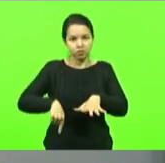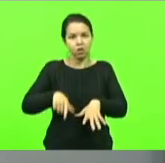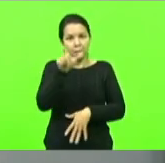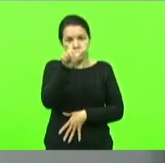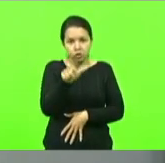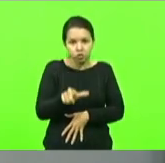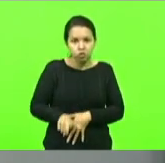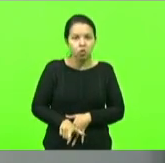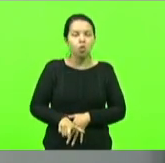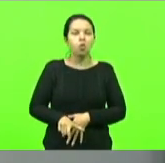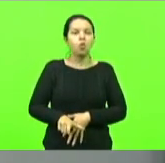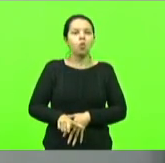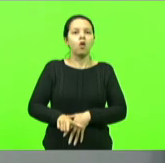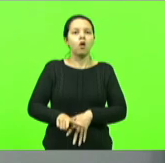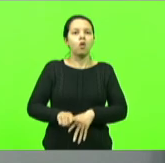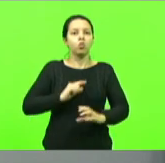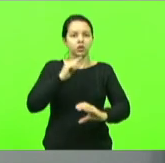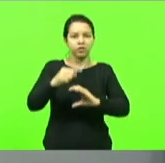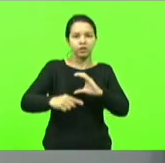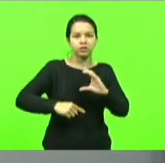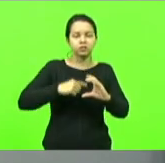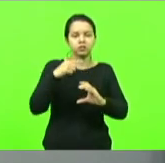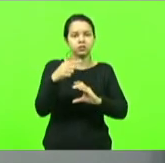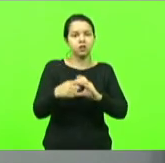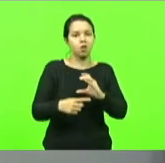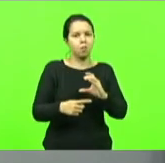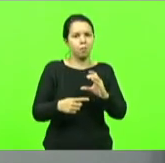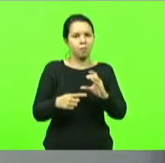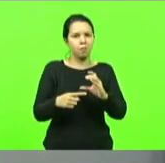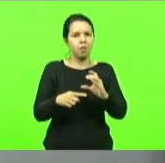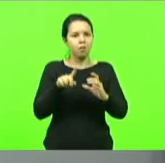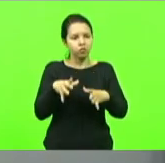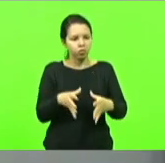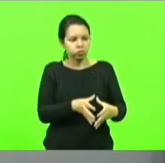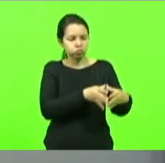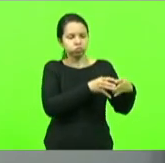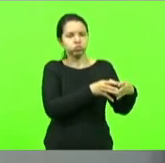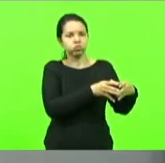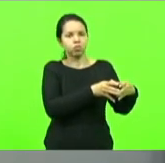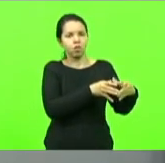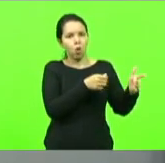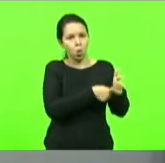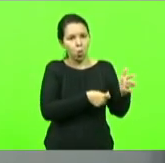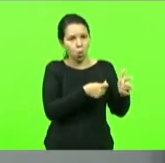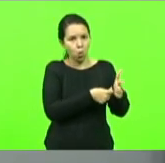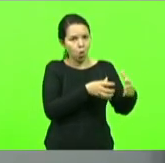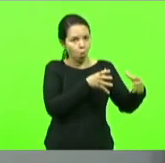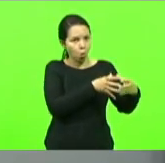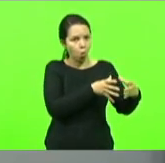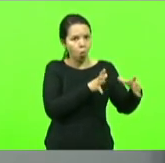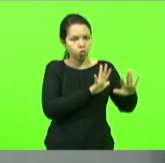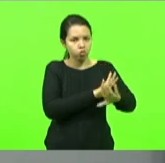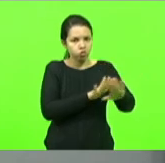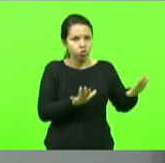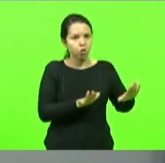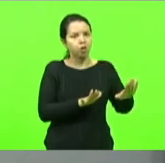quando eu defendo apenas uma causa aí eu fico restrito naquela causa então é presidente